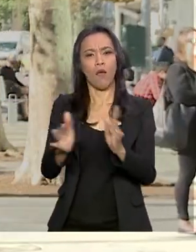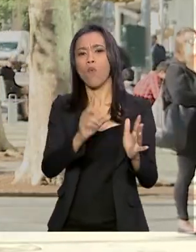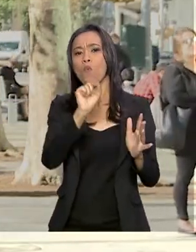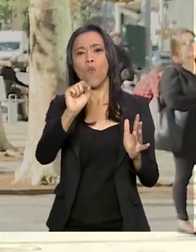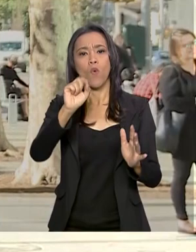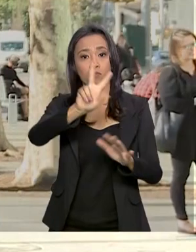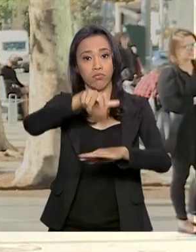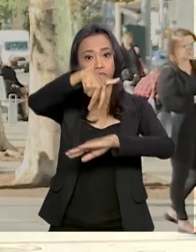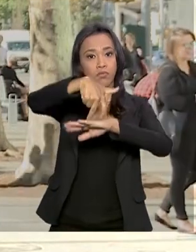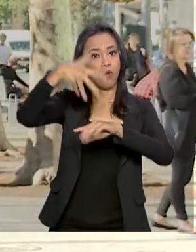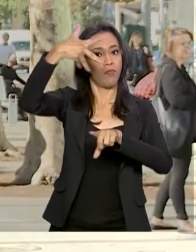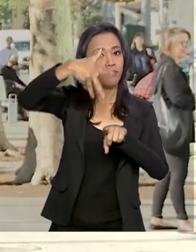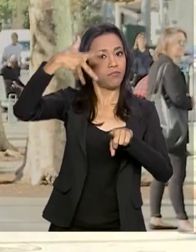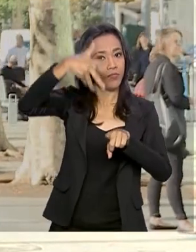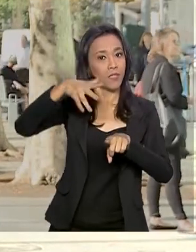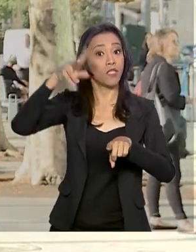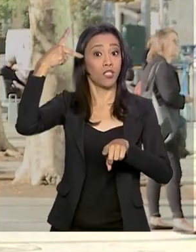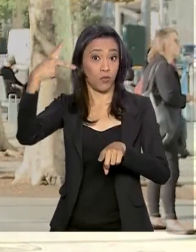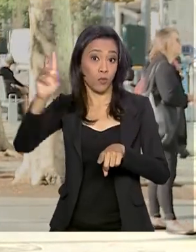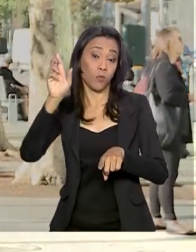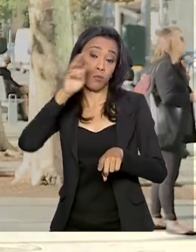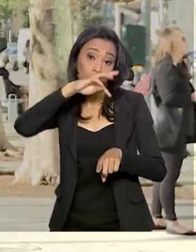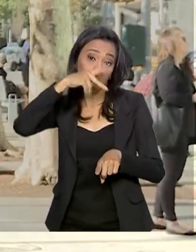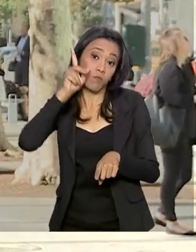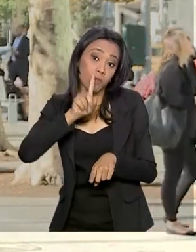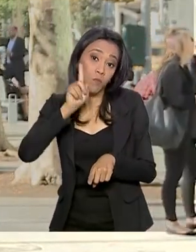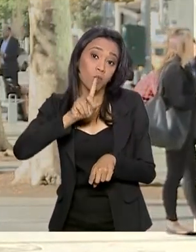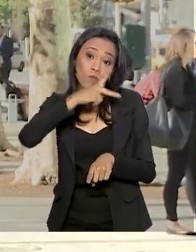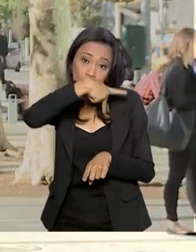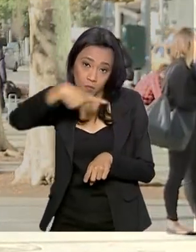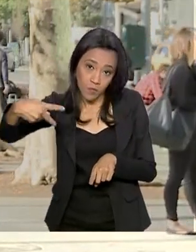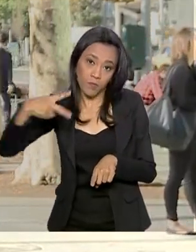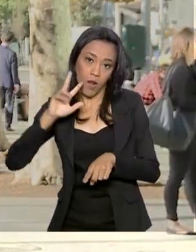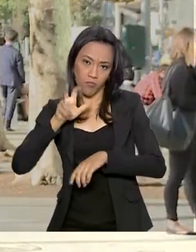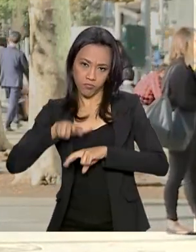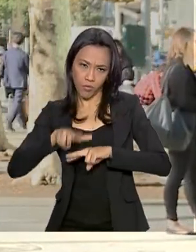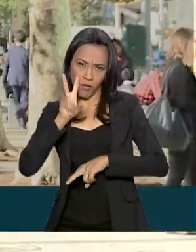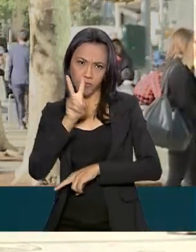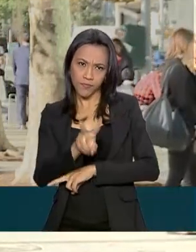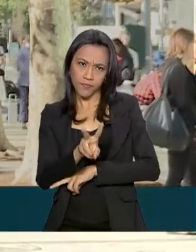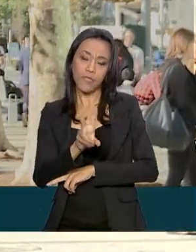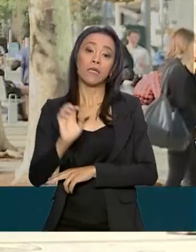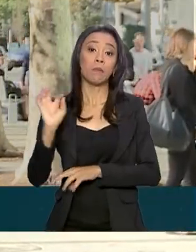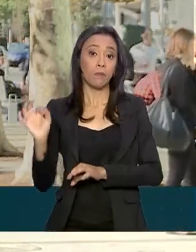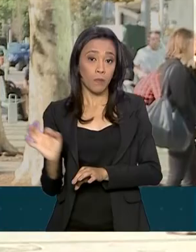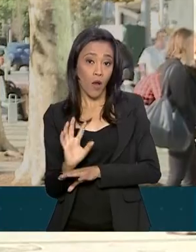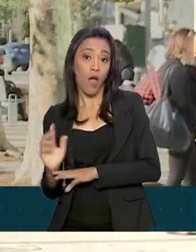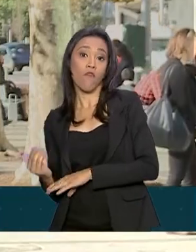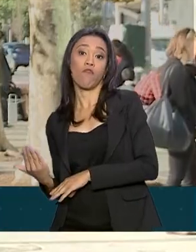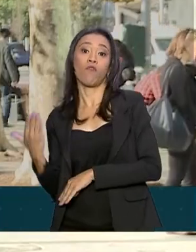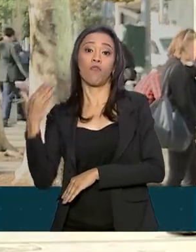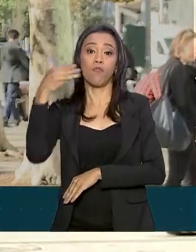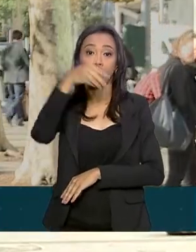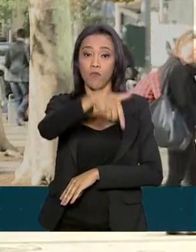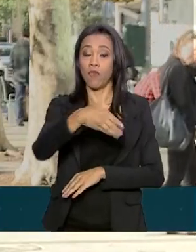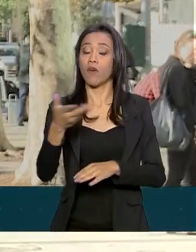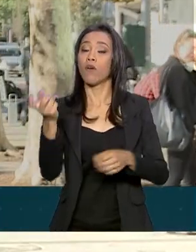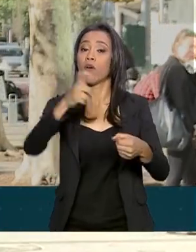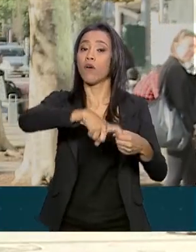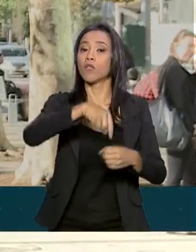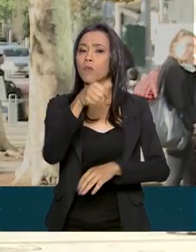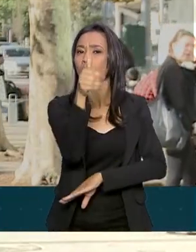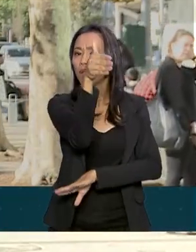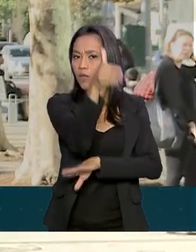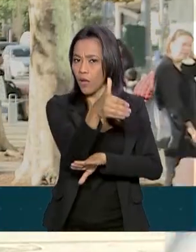o presidente americano Donald Trump. Da ONU, Jair Bolsonaro segue de volta para o hotel, onde está previsto também